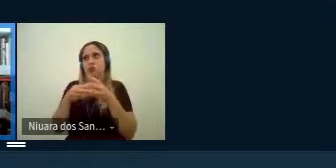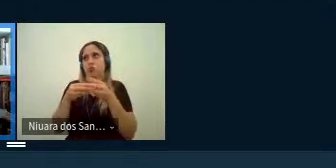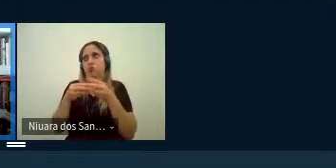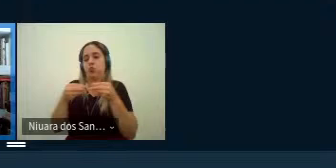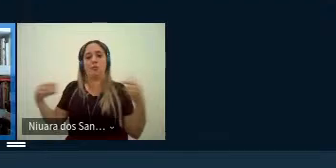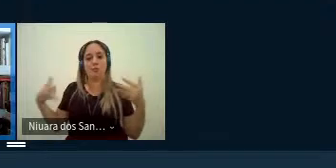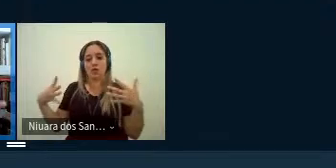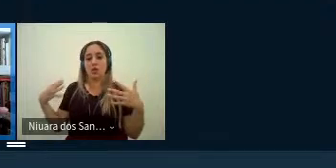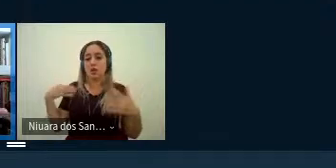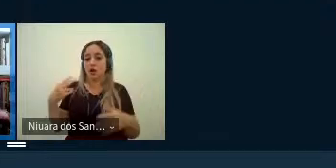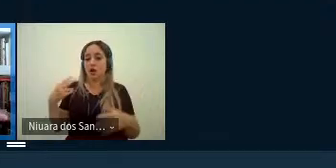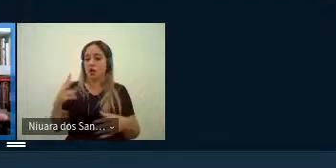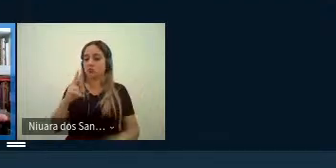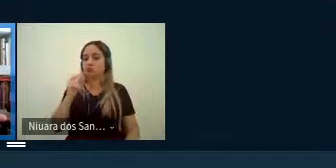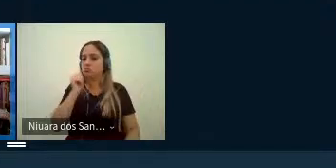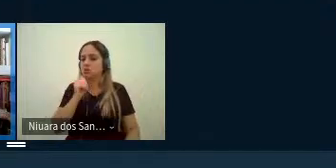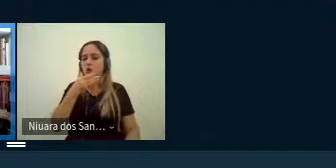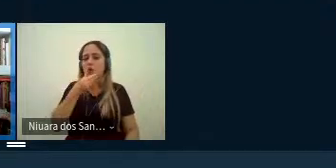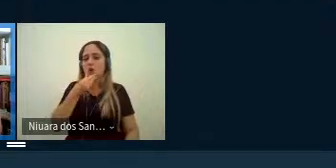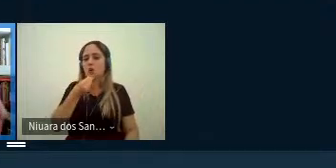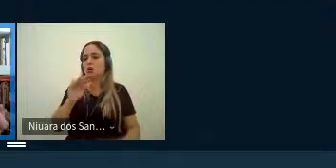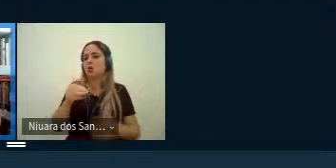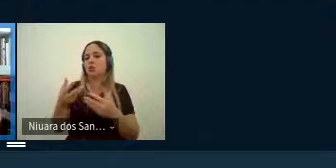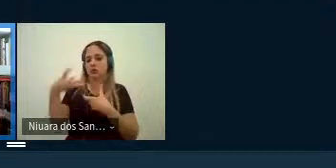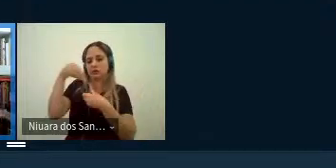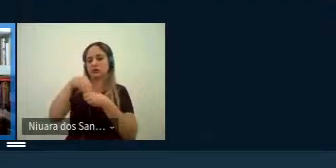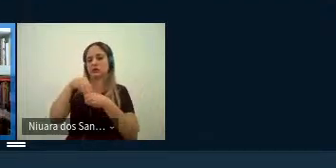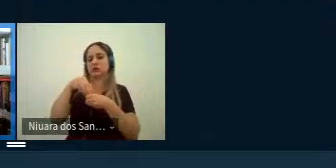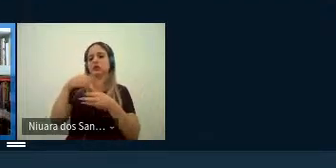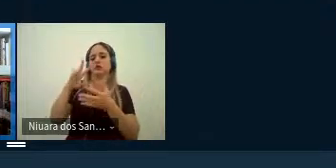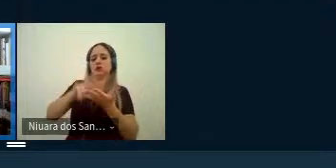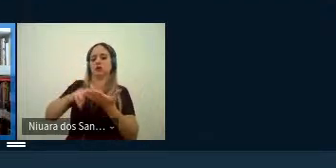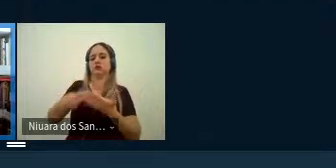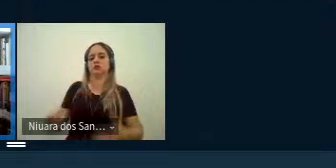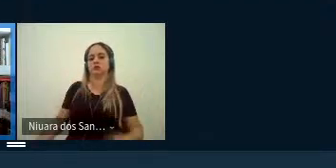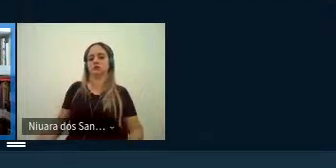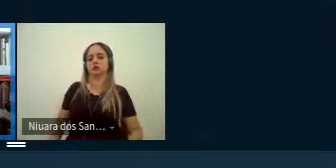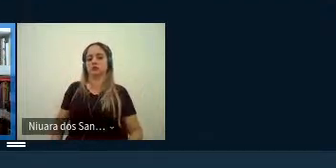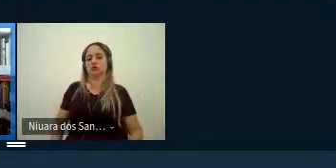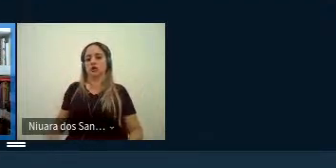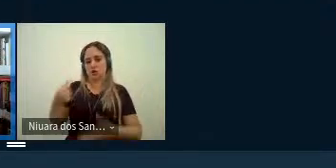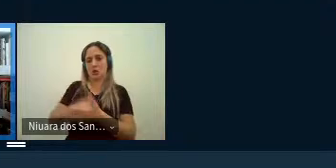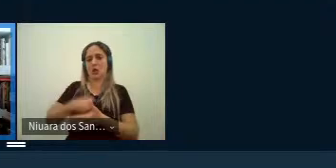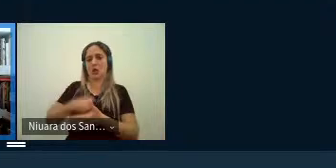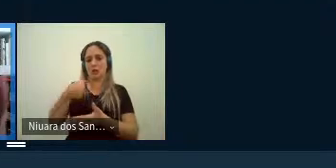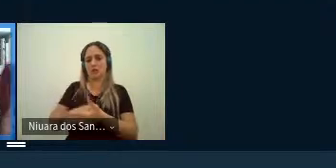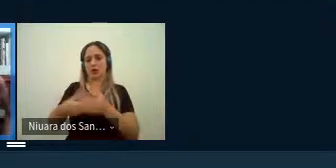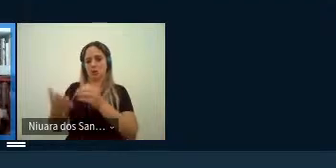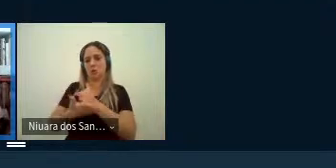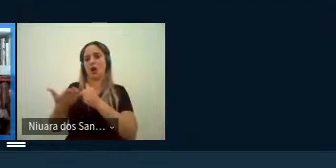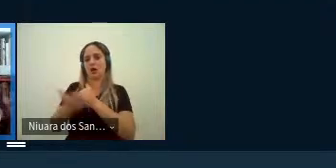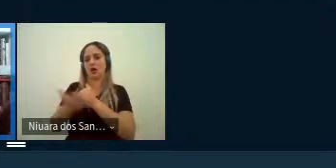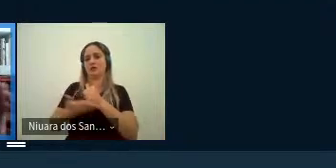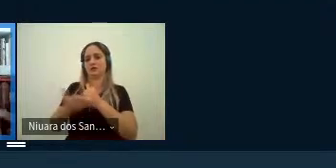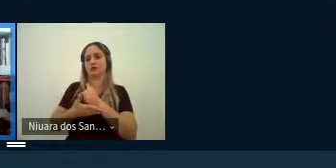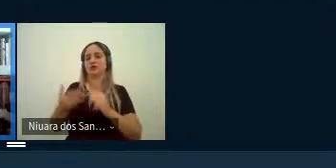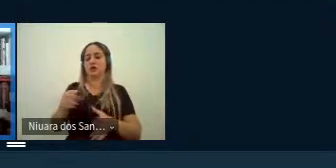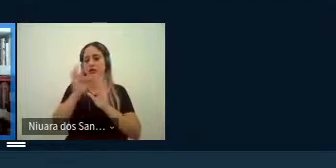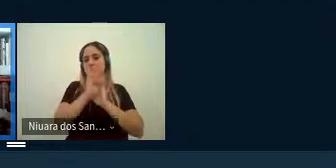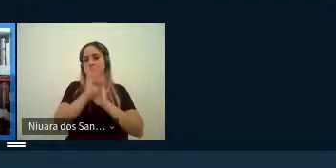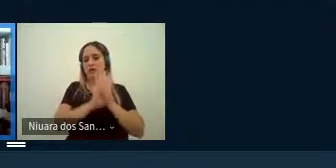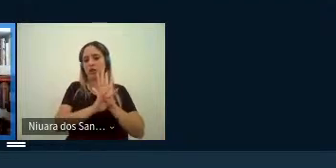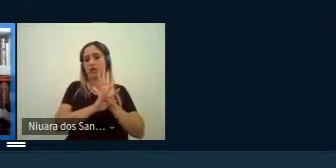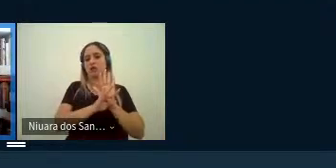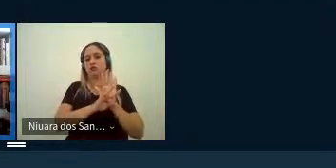instalado na tradução aquele binarismo que emprega como referência né texto original e